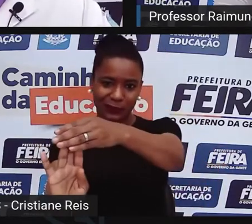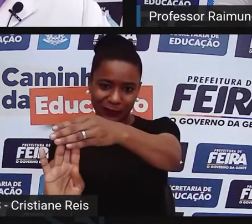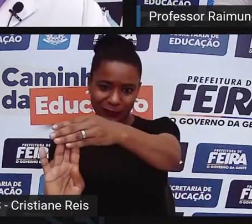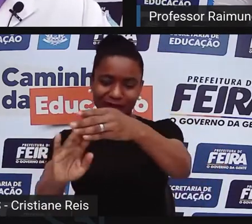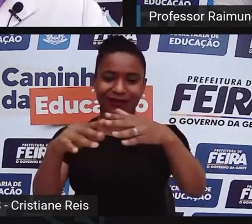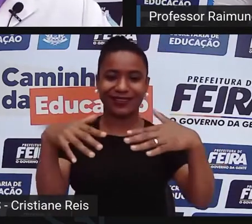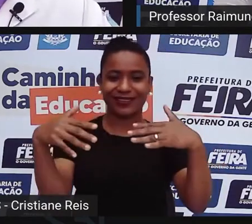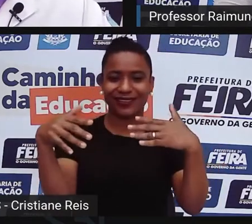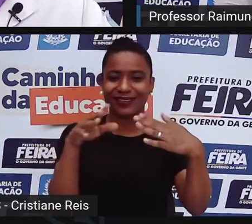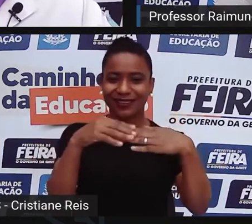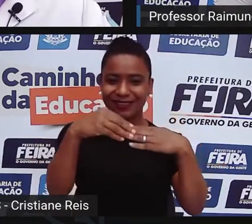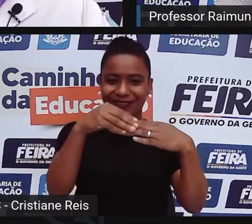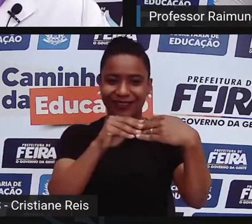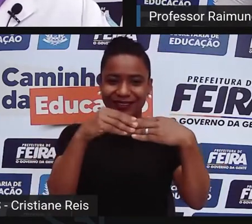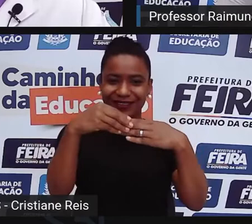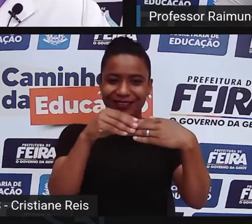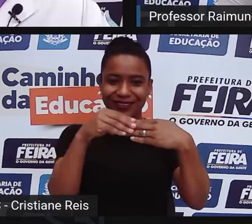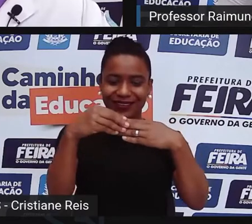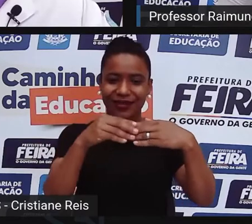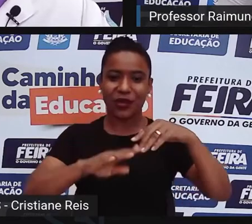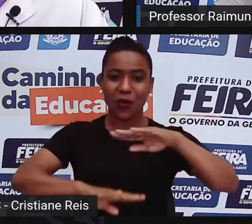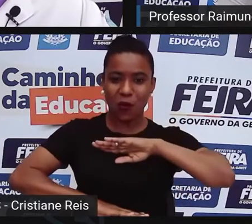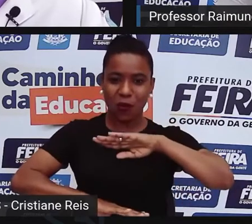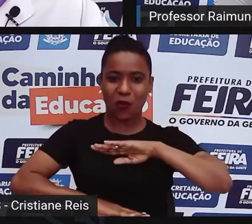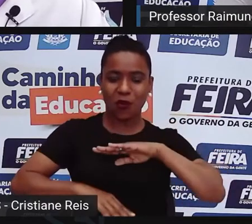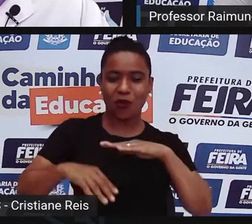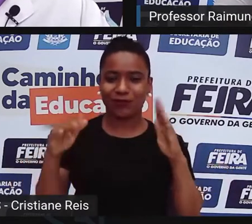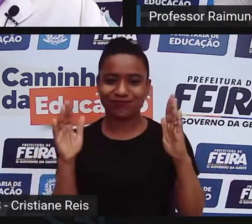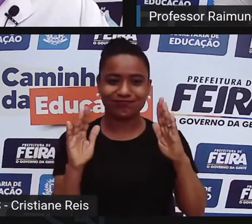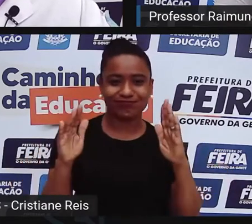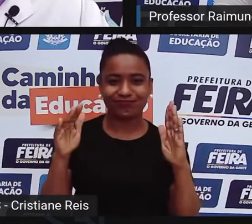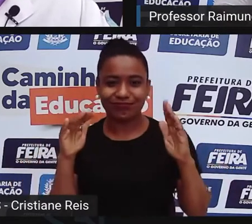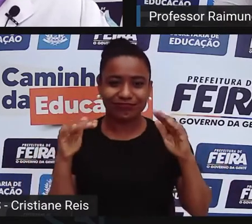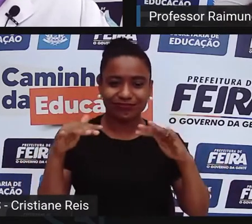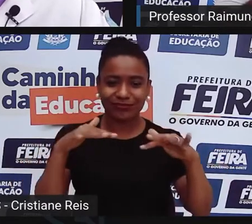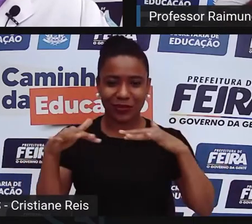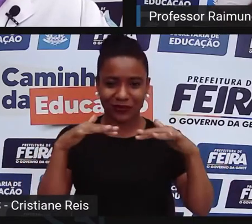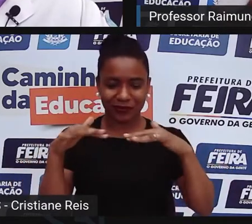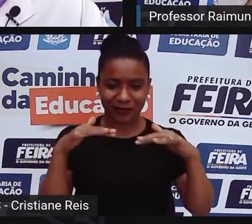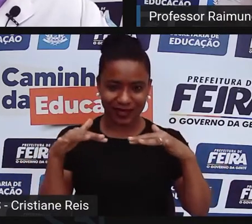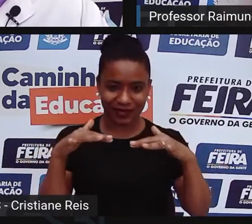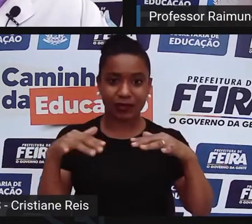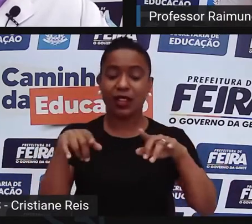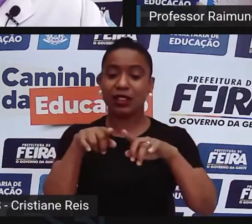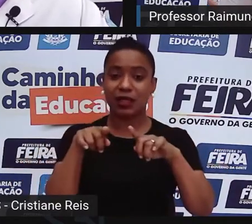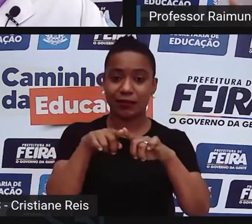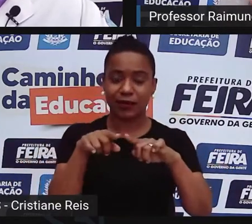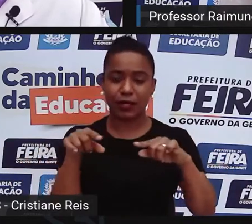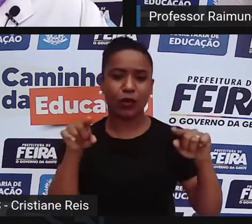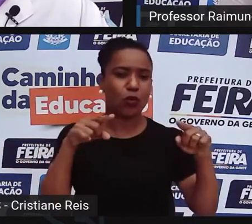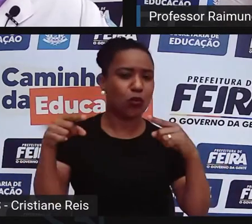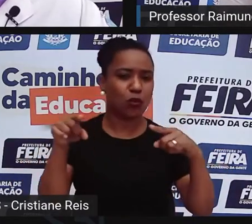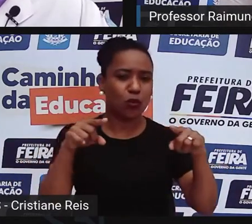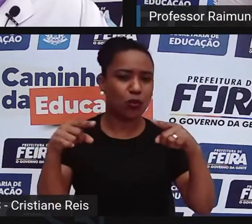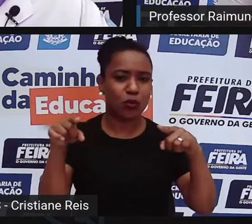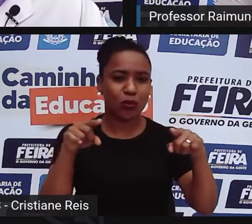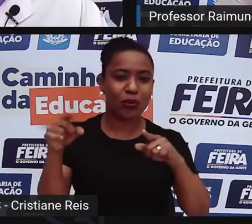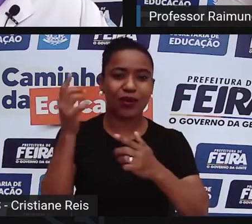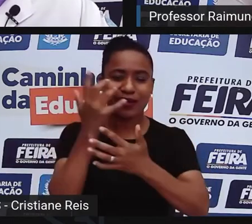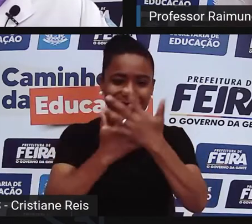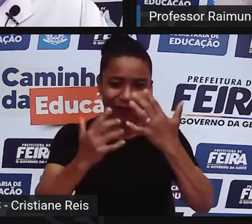ter flexibilidade no corpo, trabalhamos a musicalidade dentro da capoeira,